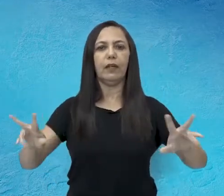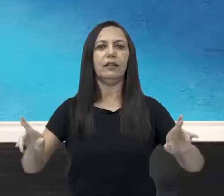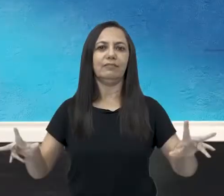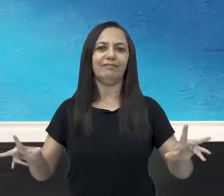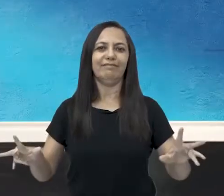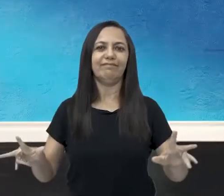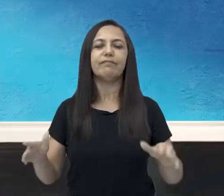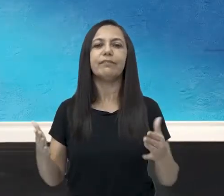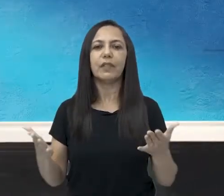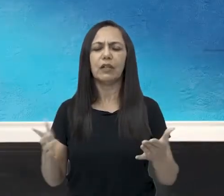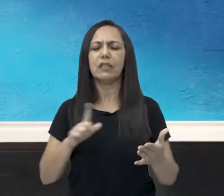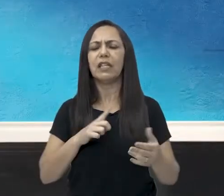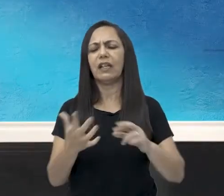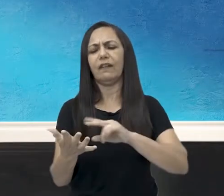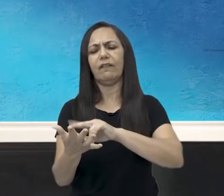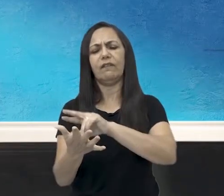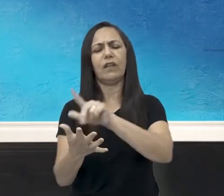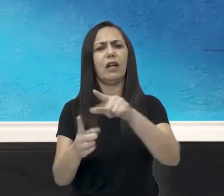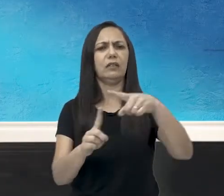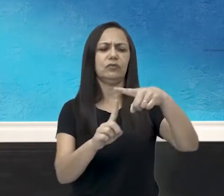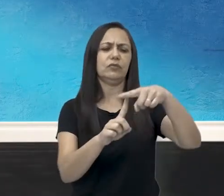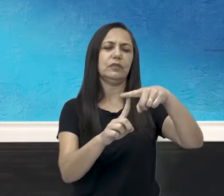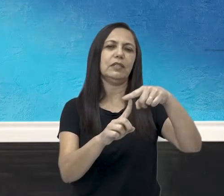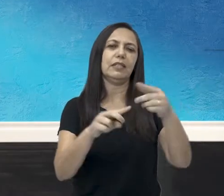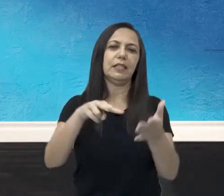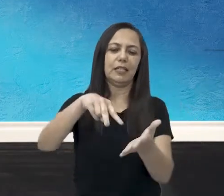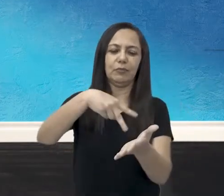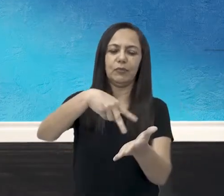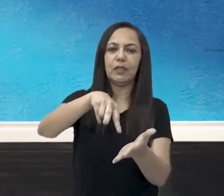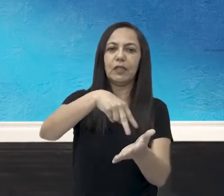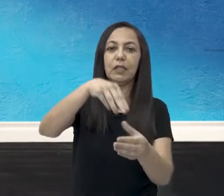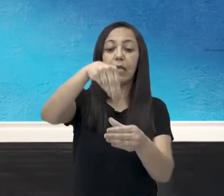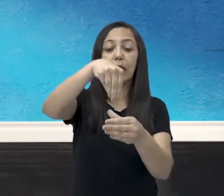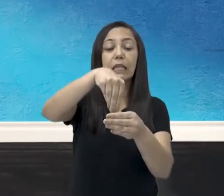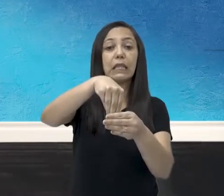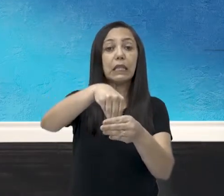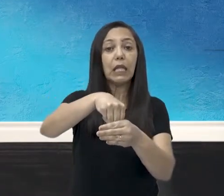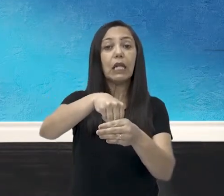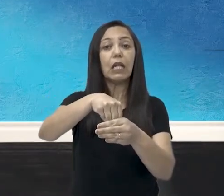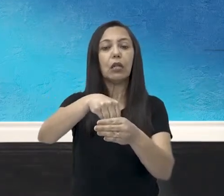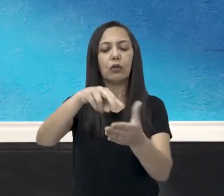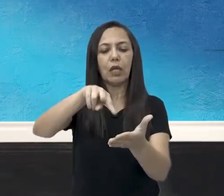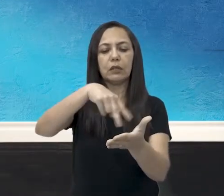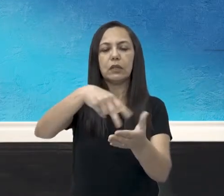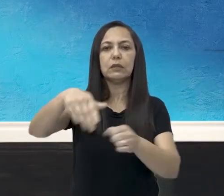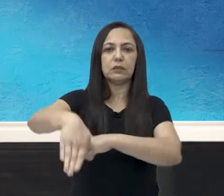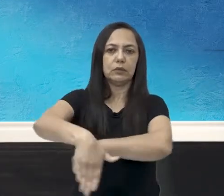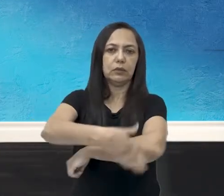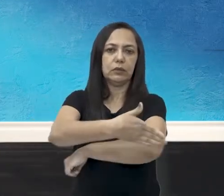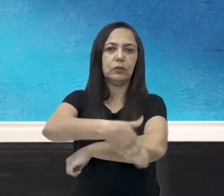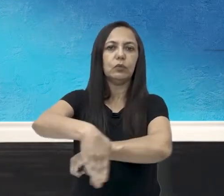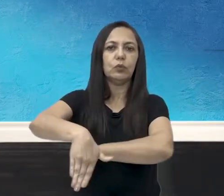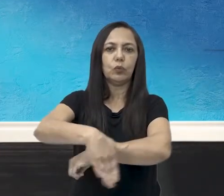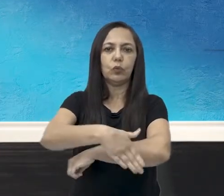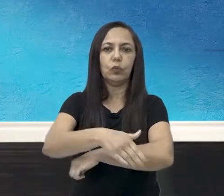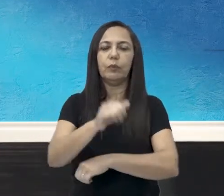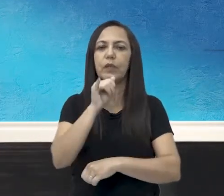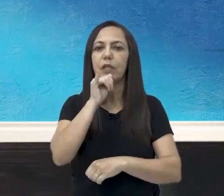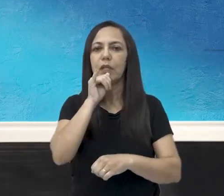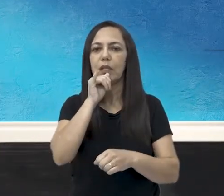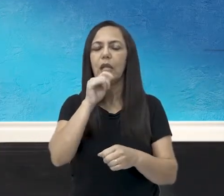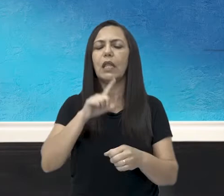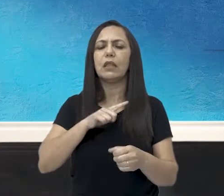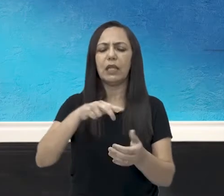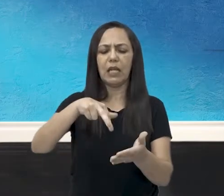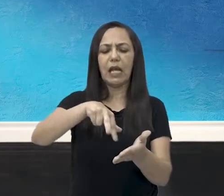certo? E aí, gente tem vários estilos de dança dentro do street dance ou danças urbanas. Nós temos o